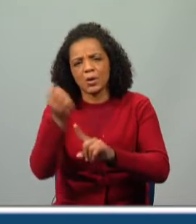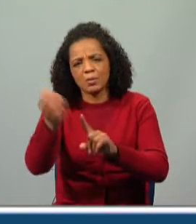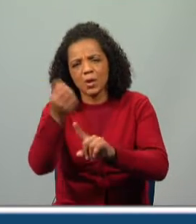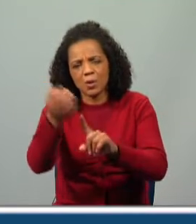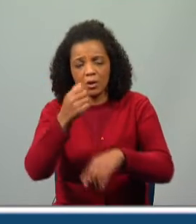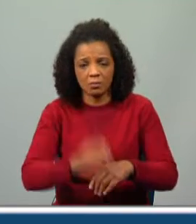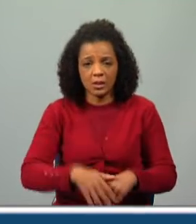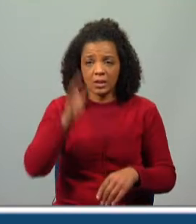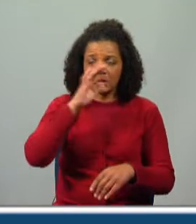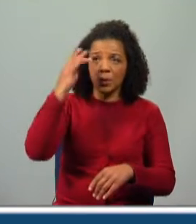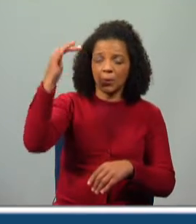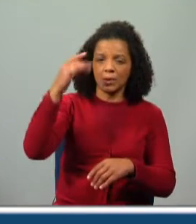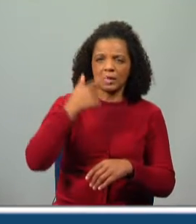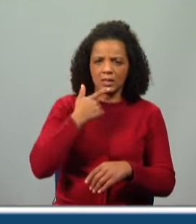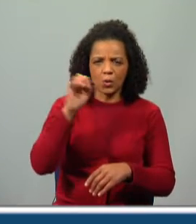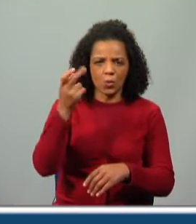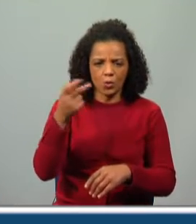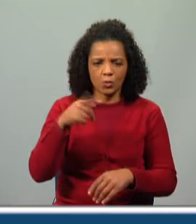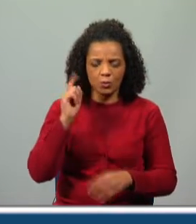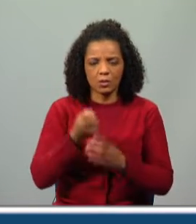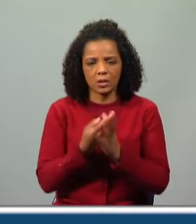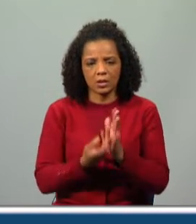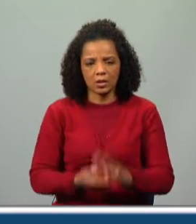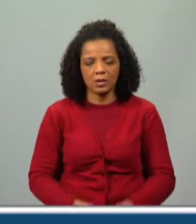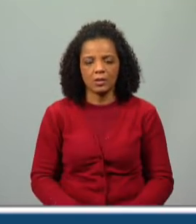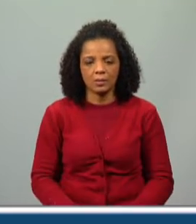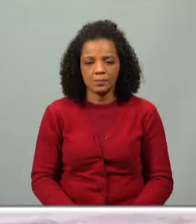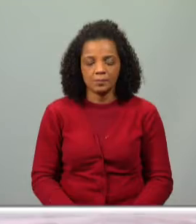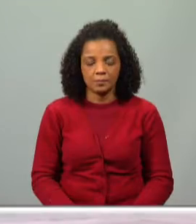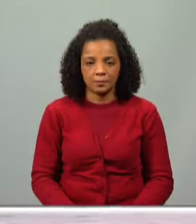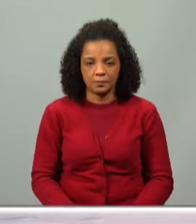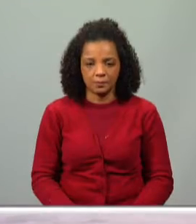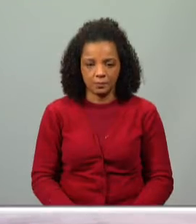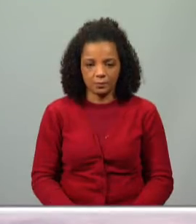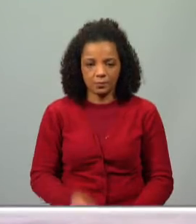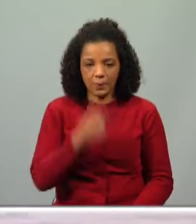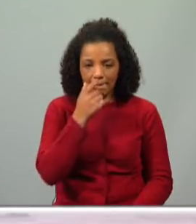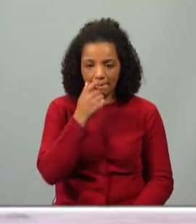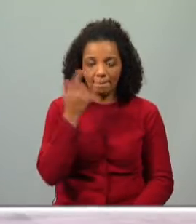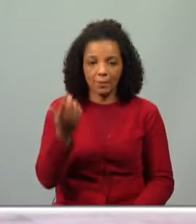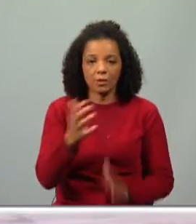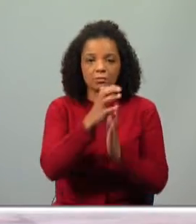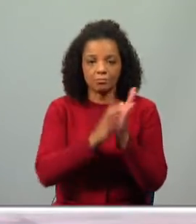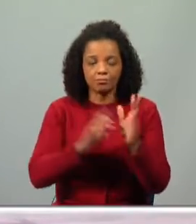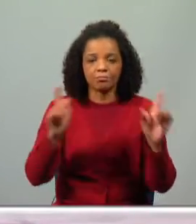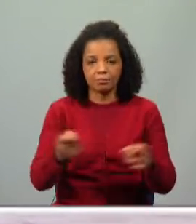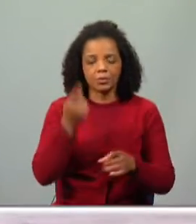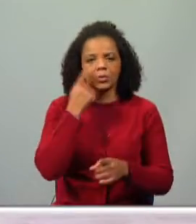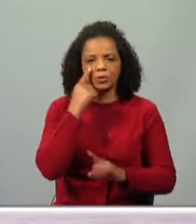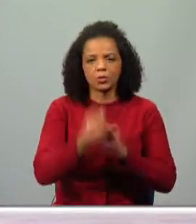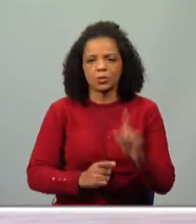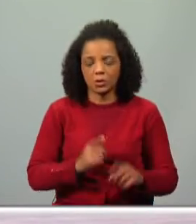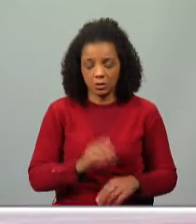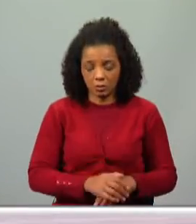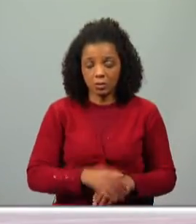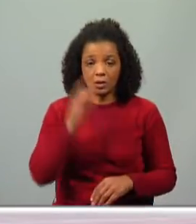reluz é o oiro. Etc. Bom, então, neste excerto, o é que nós ficamos a conhecer? Ficamos